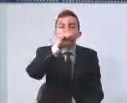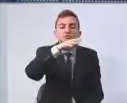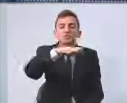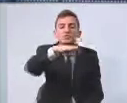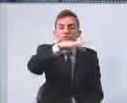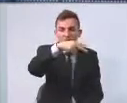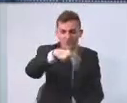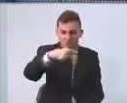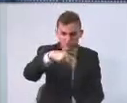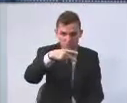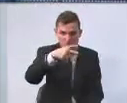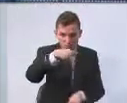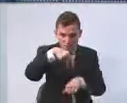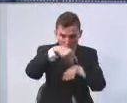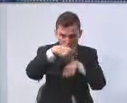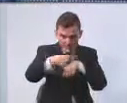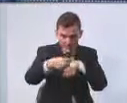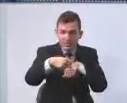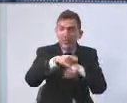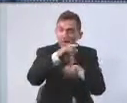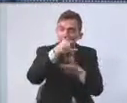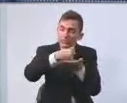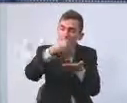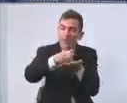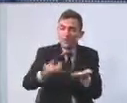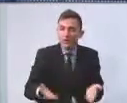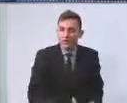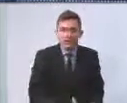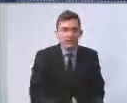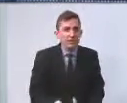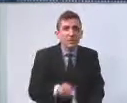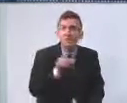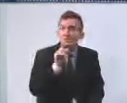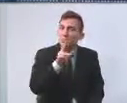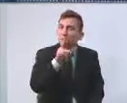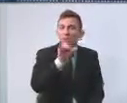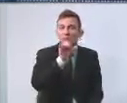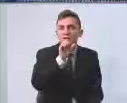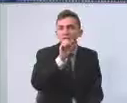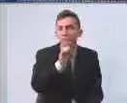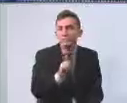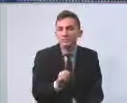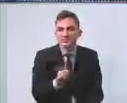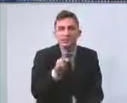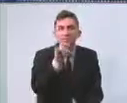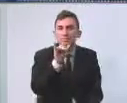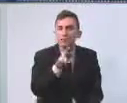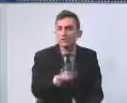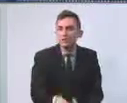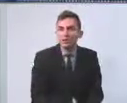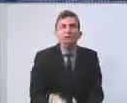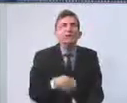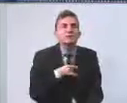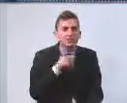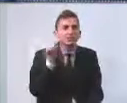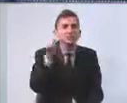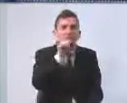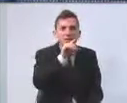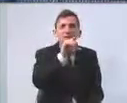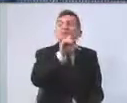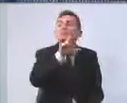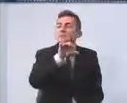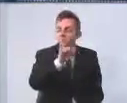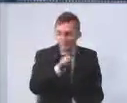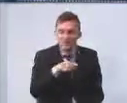das drogas. Pior crise. A gente tem grandes crises, grandes problemas,